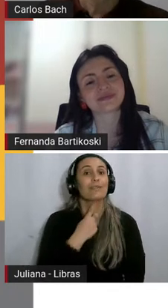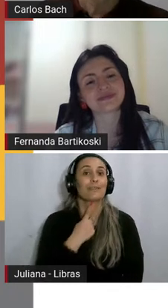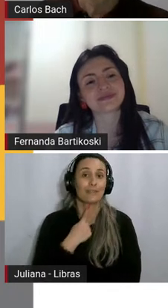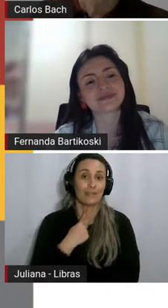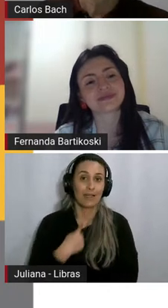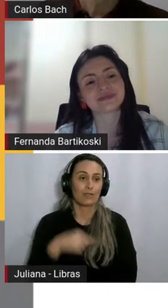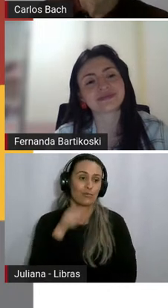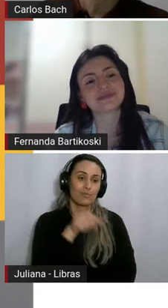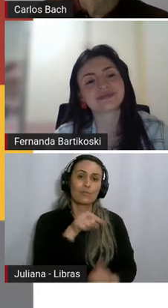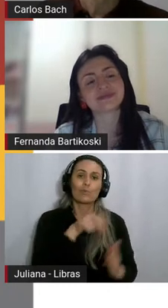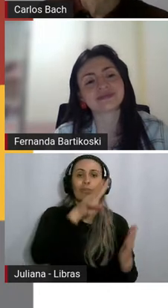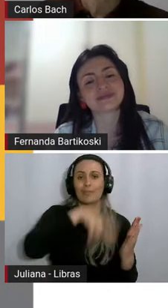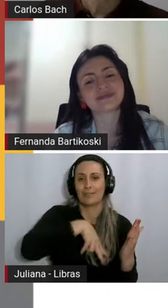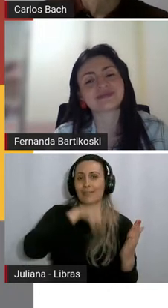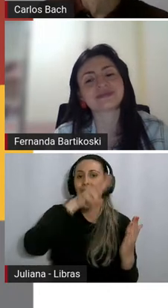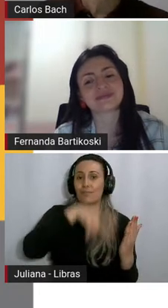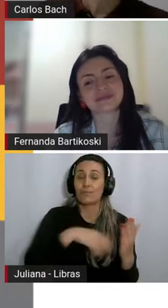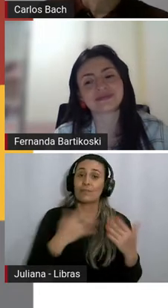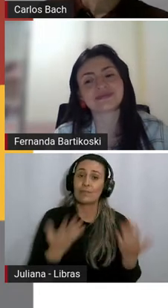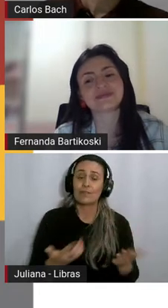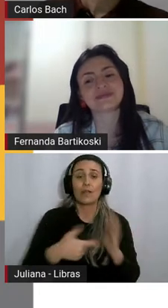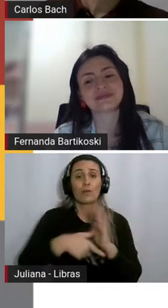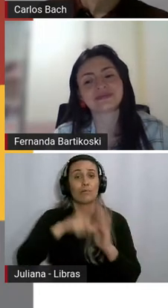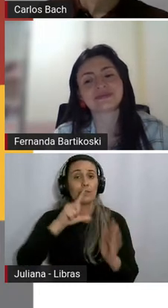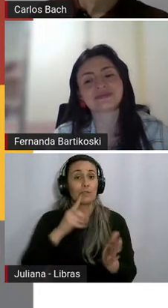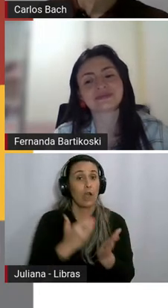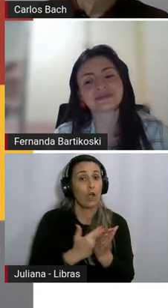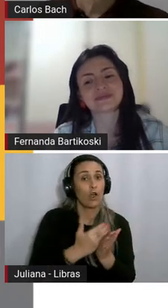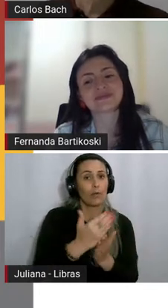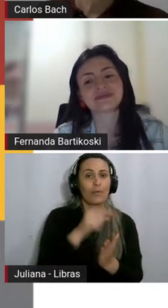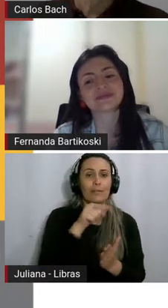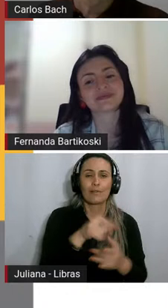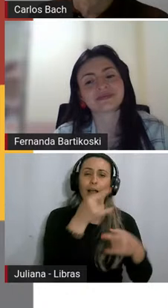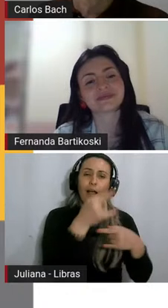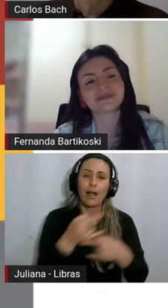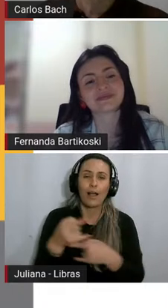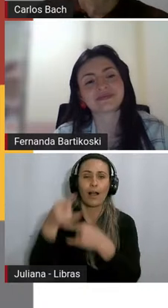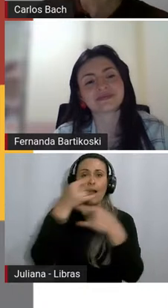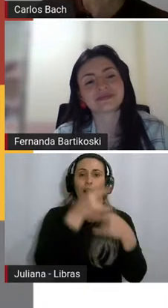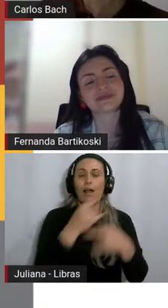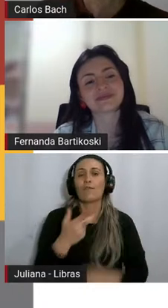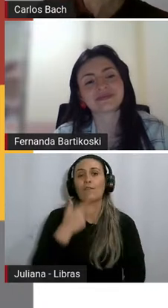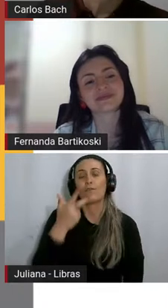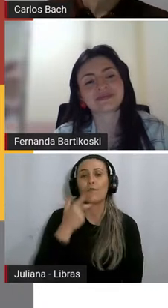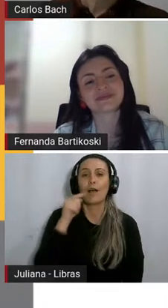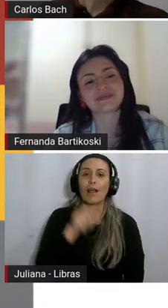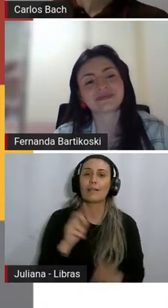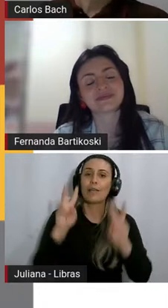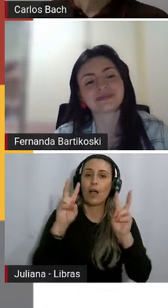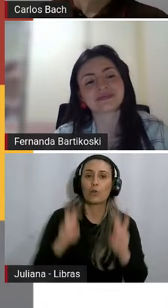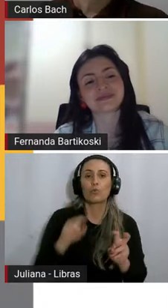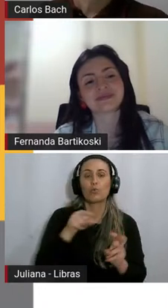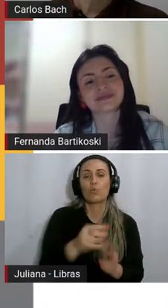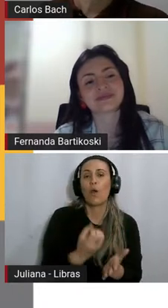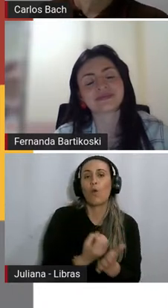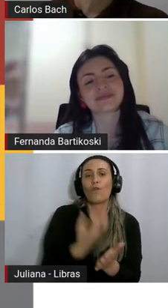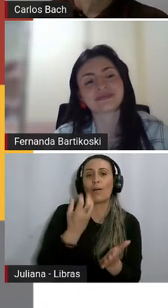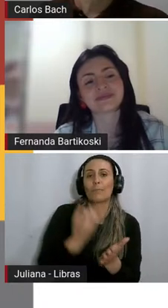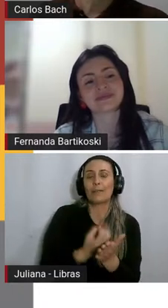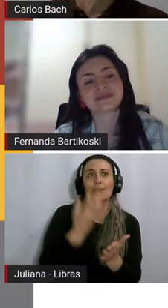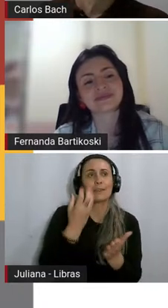a gente falava também antes de começar a live dessa alfabetização, não é o caso aqui, mas a